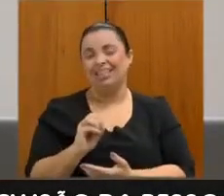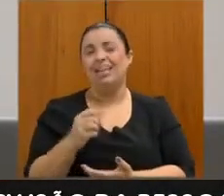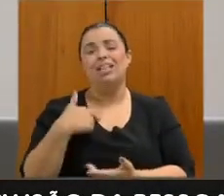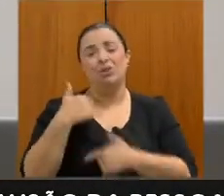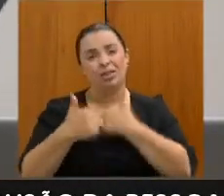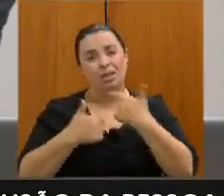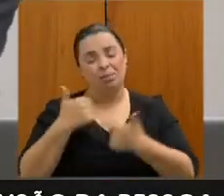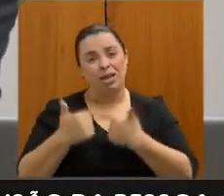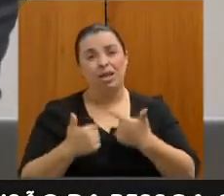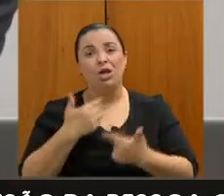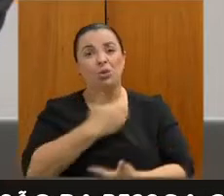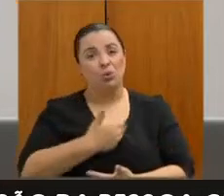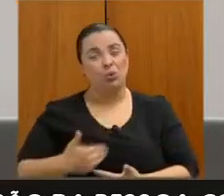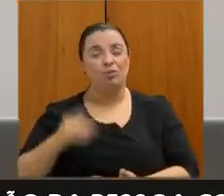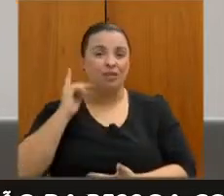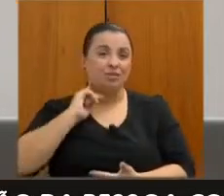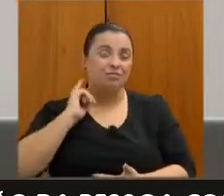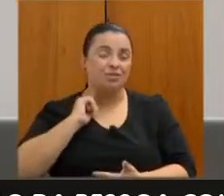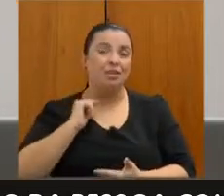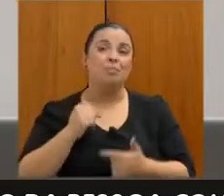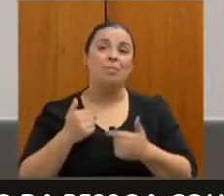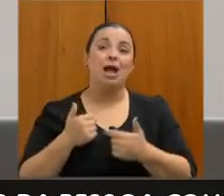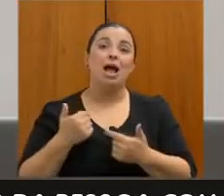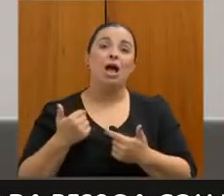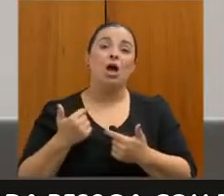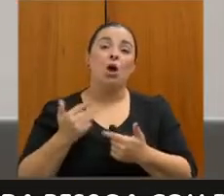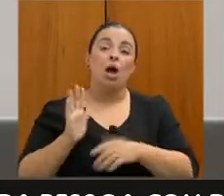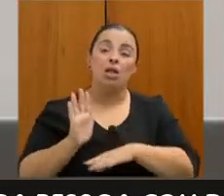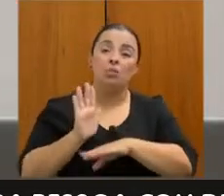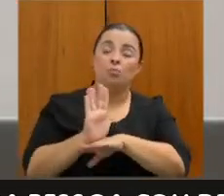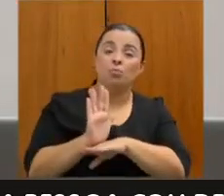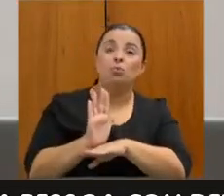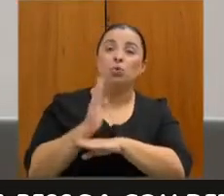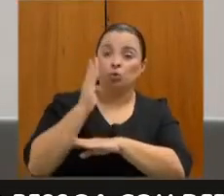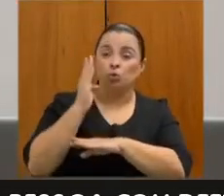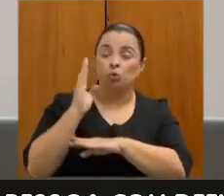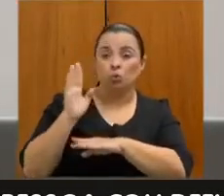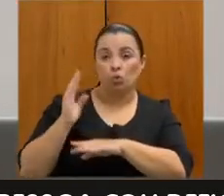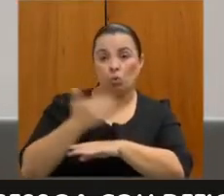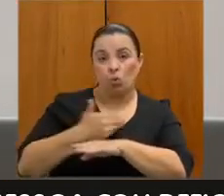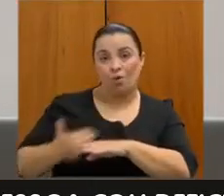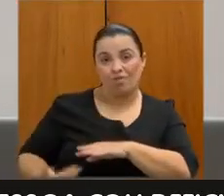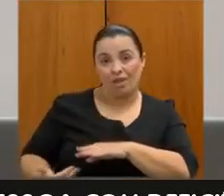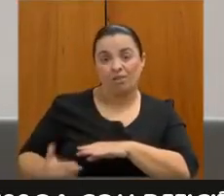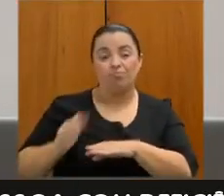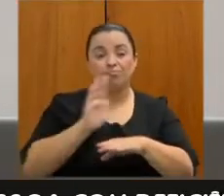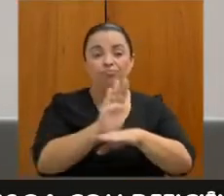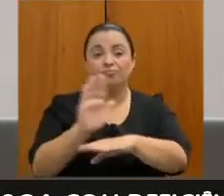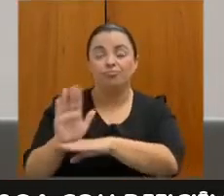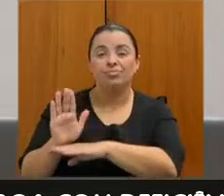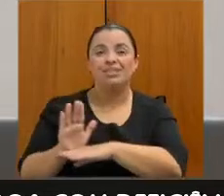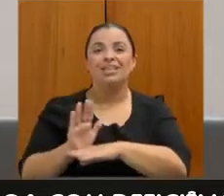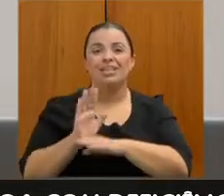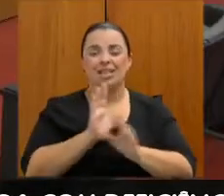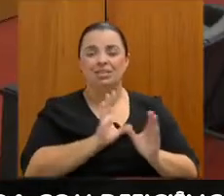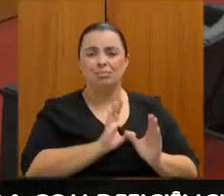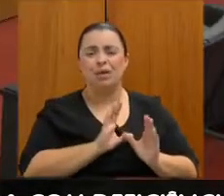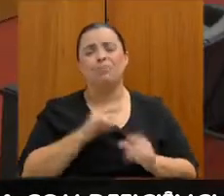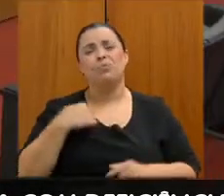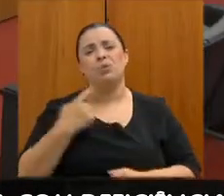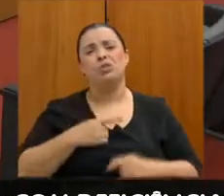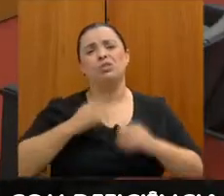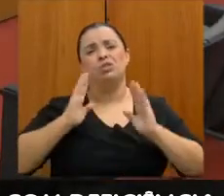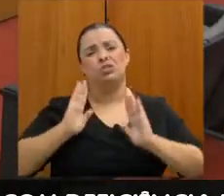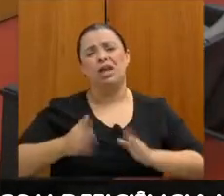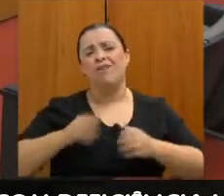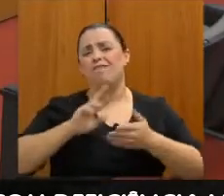ampliar a ajuda do governo às APAES, vale aqui informar que nós já tivemos uma série de reuniões com a CEDESE, com